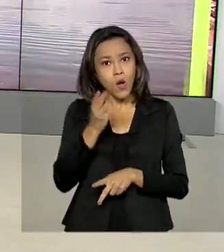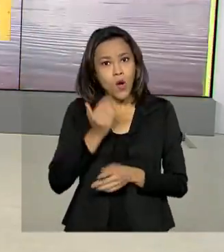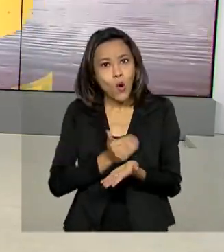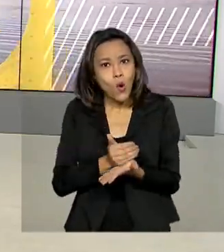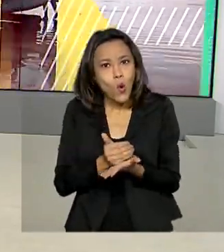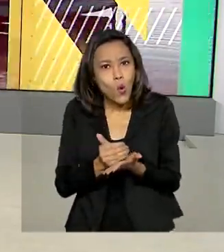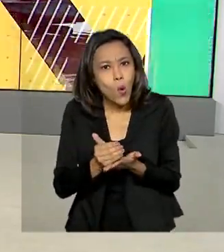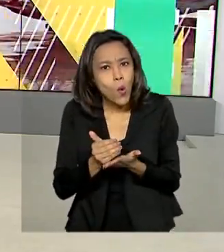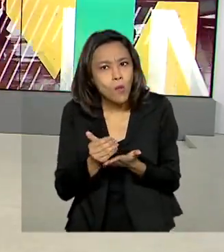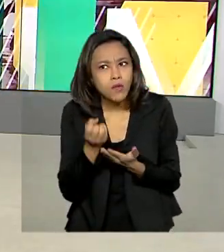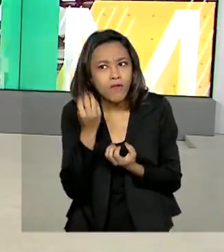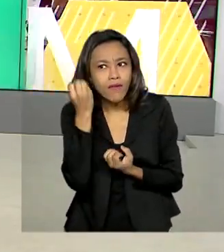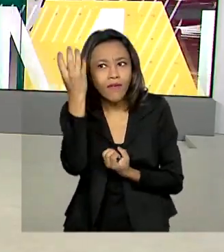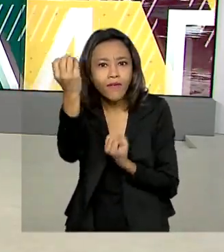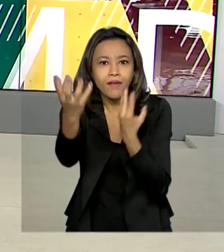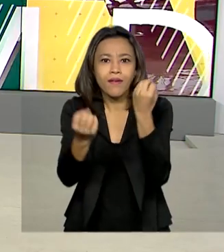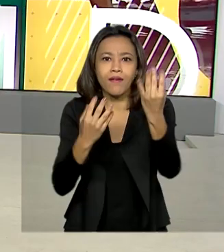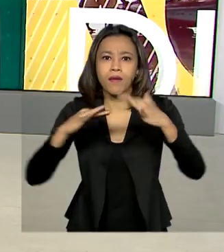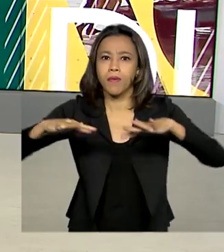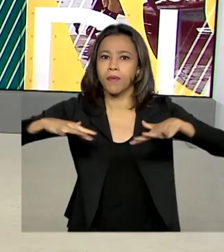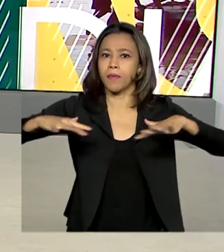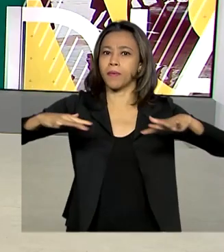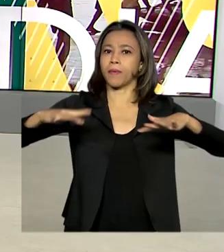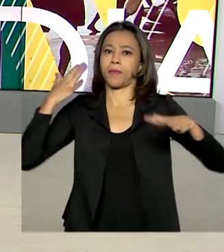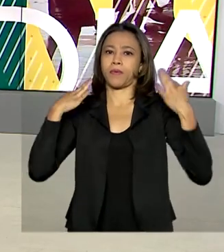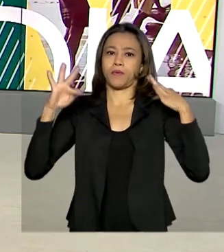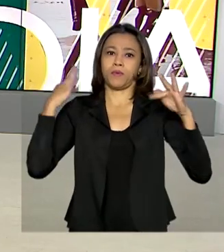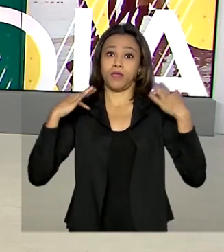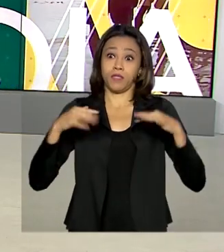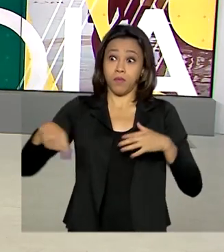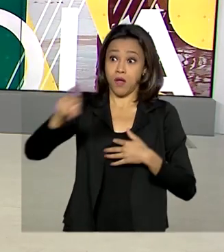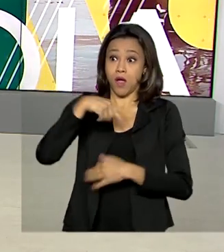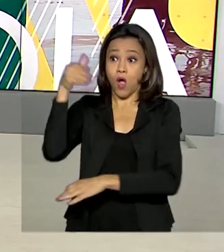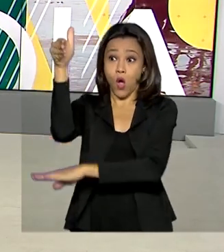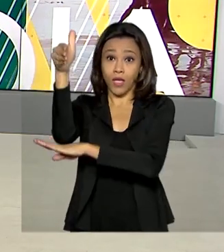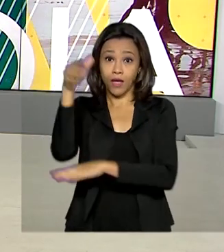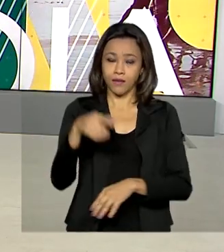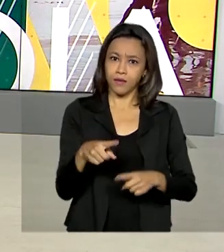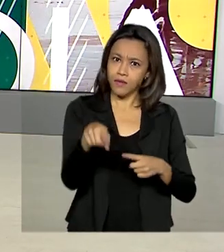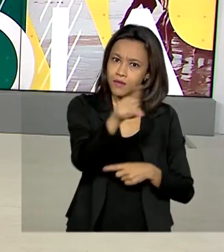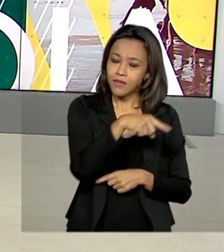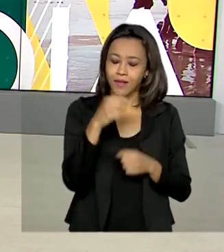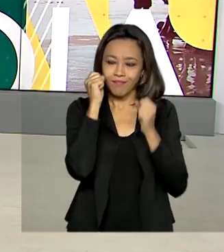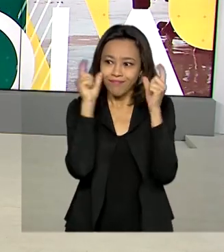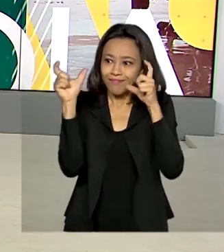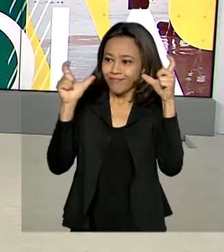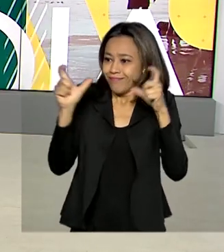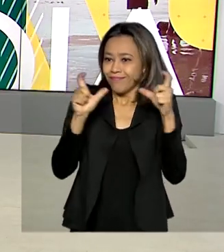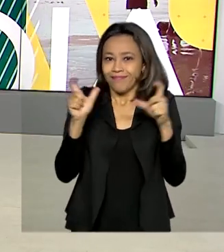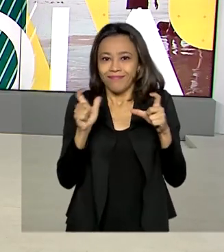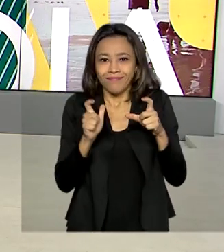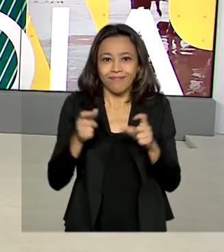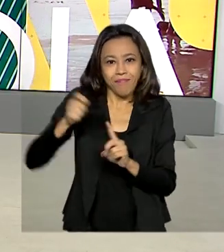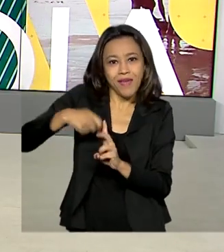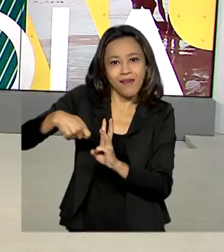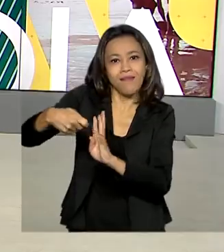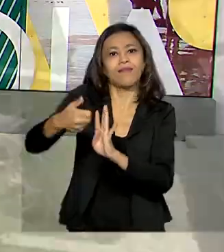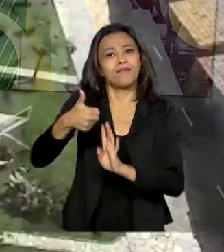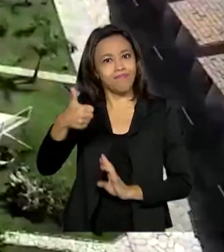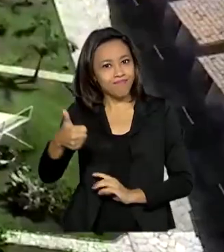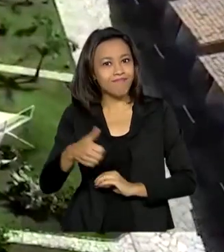reaquecer o turismo no país. A retomada tem deixado donos de hotéis e pousadas otimistas para os próximos meses.